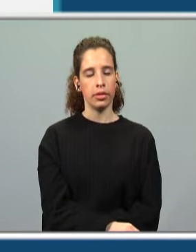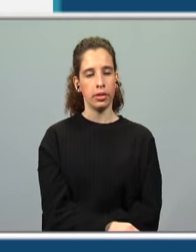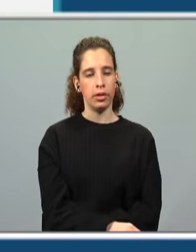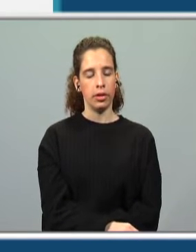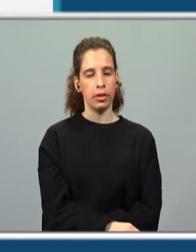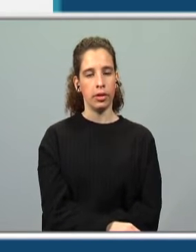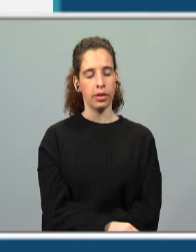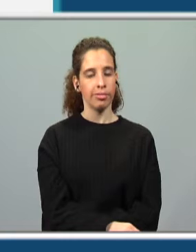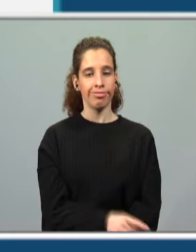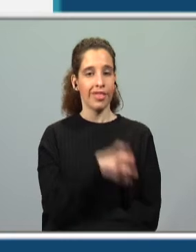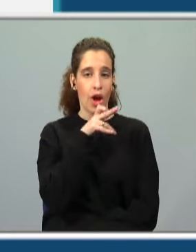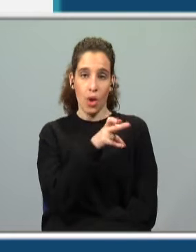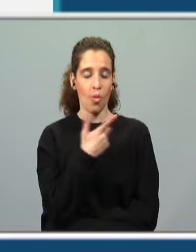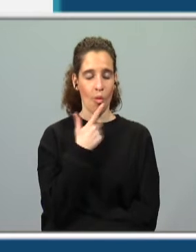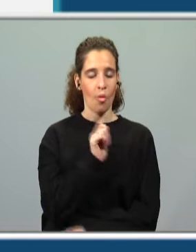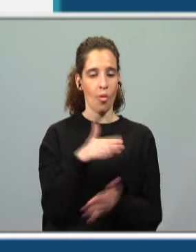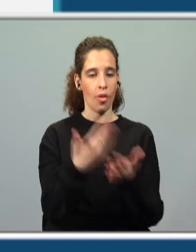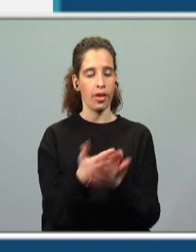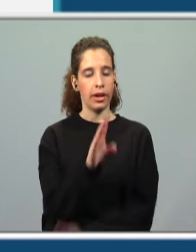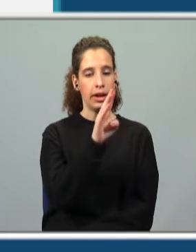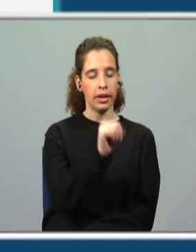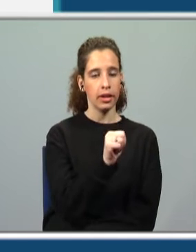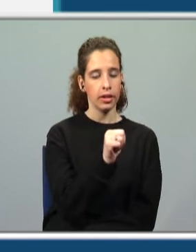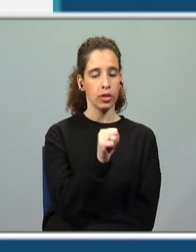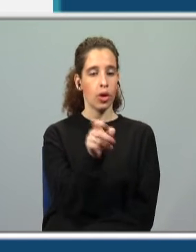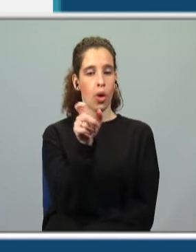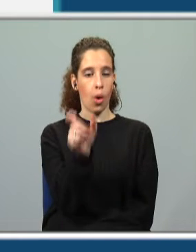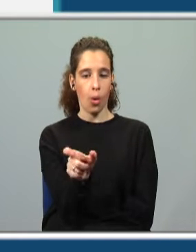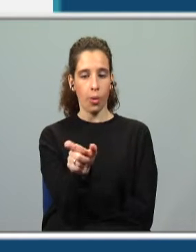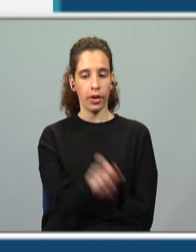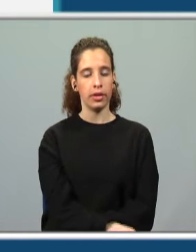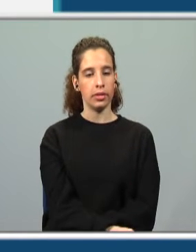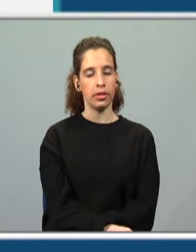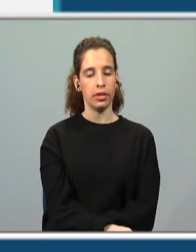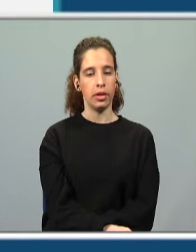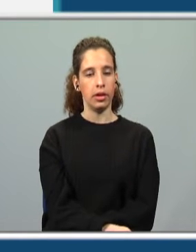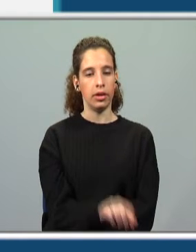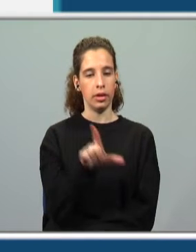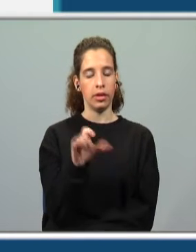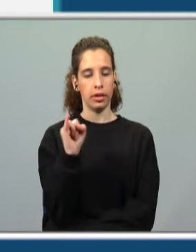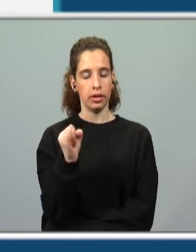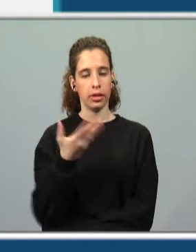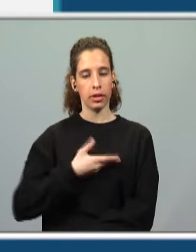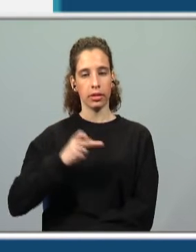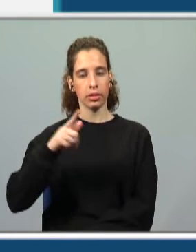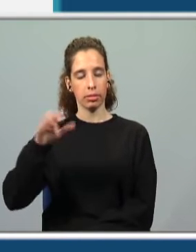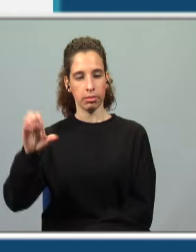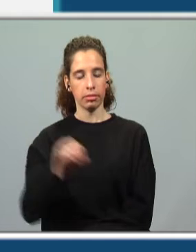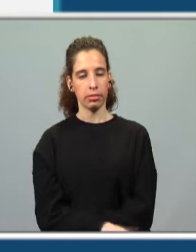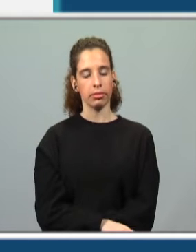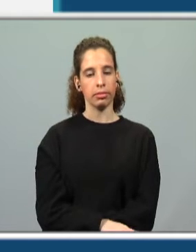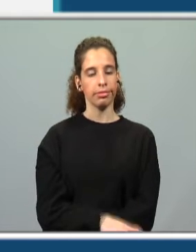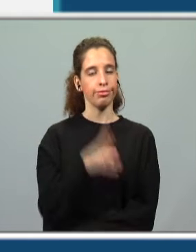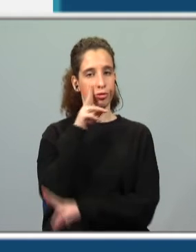Ora, não vos ia dar a resposta, portanto, tem ali o S com o espaço. O LI e o DÃO. Ora,